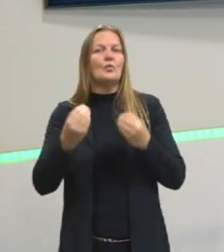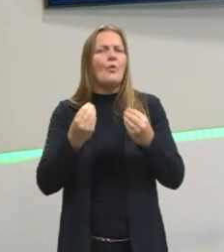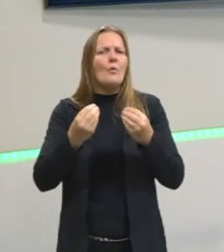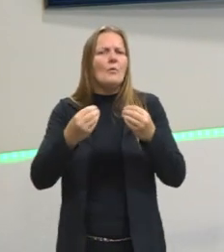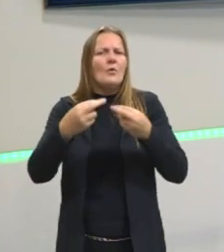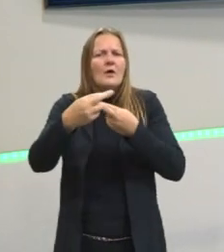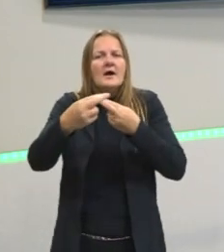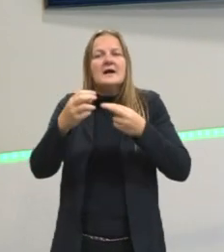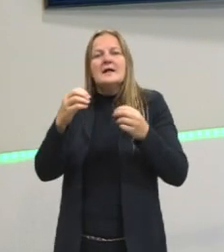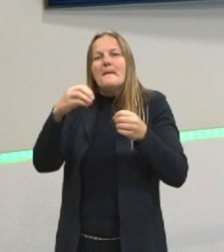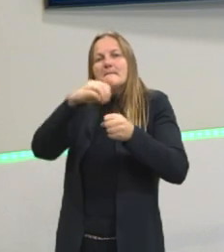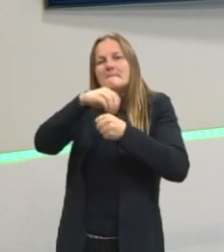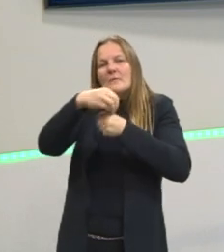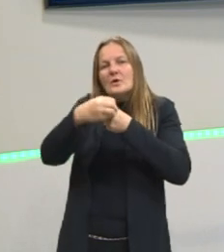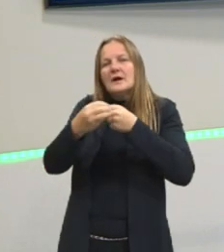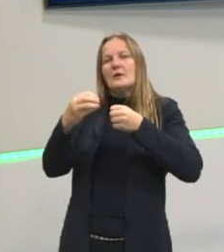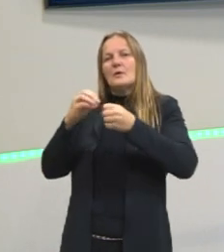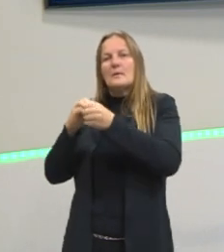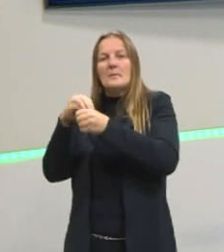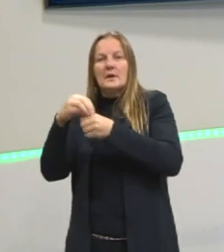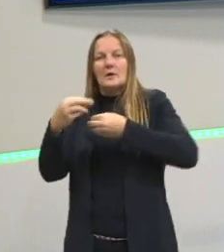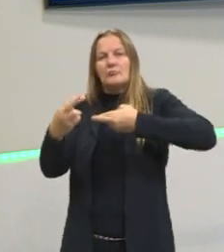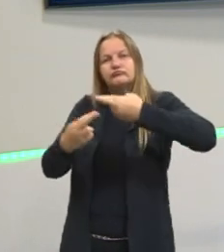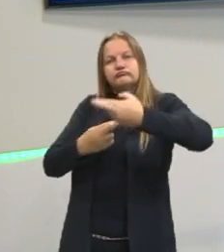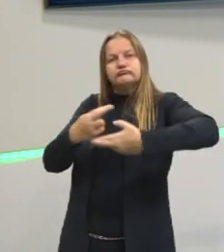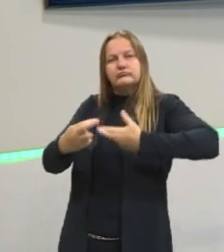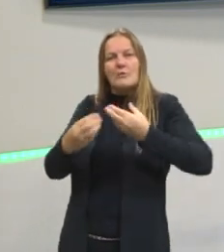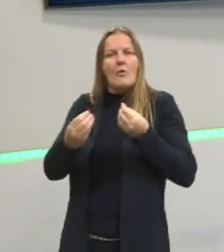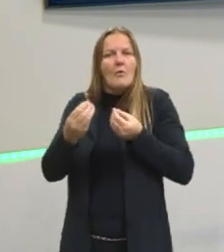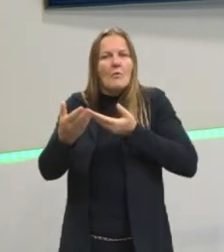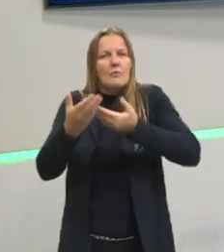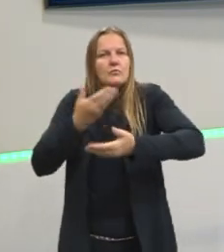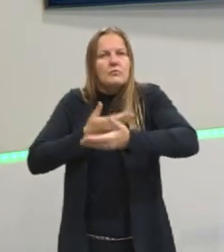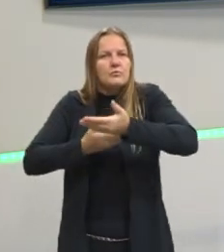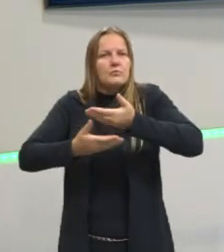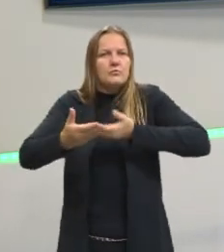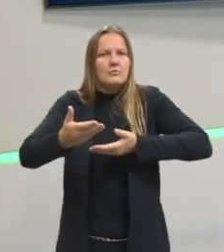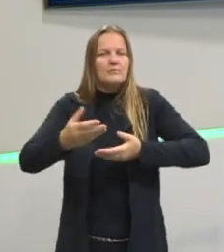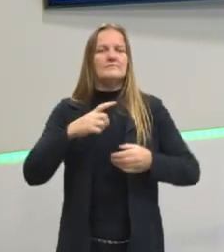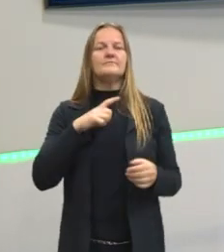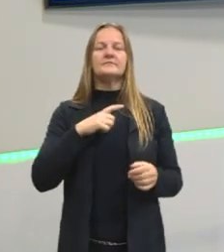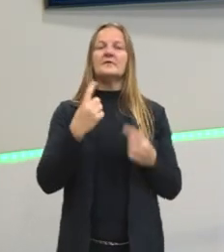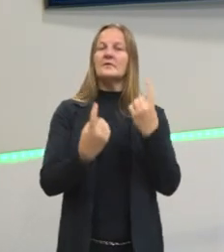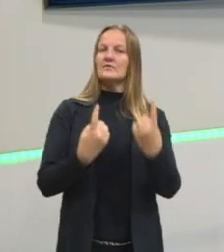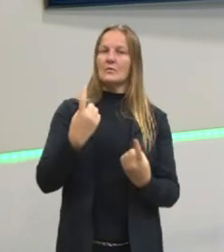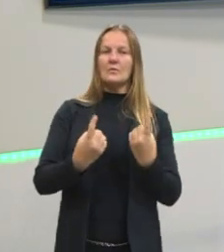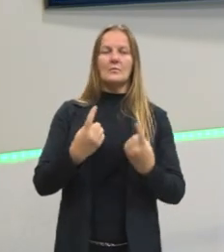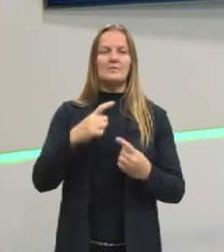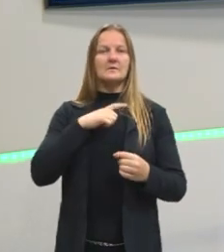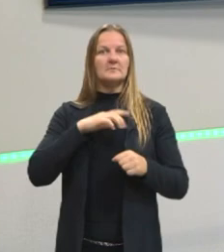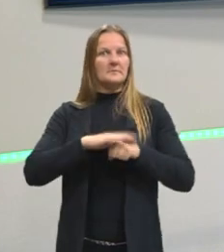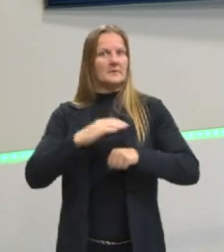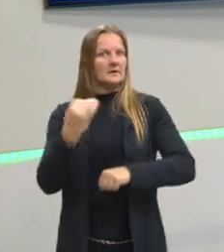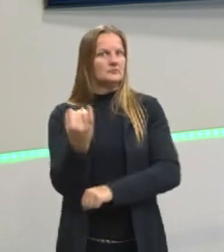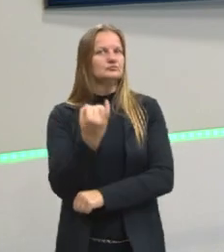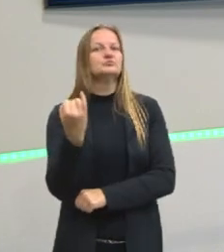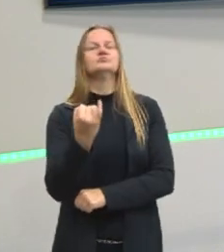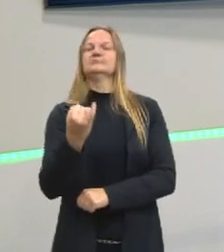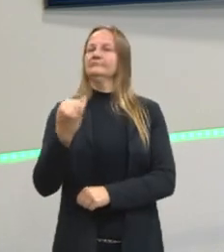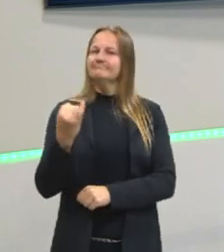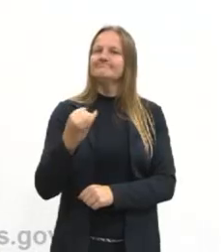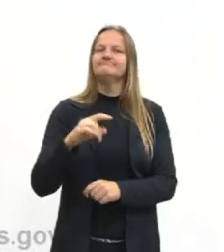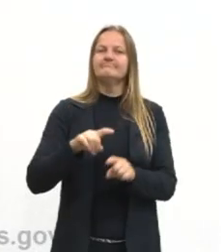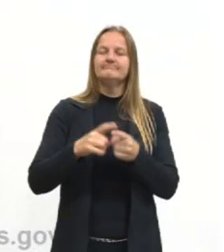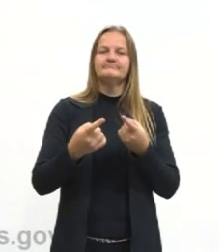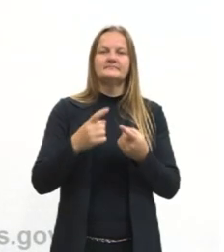entre as moléculas essa interação? Existem algumas interações mais importantes, as principais,